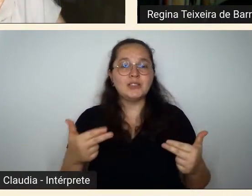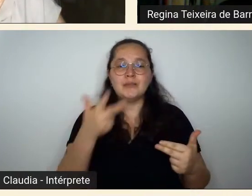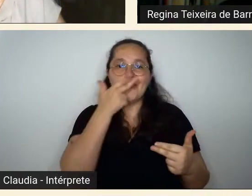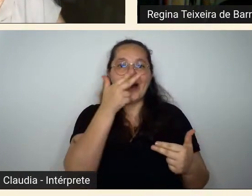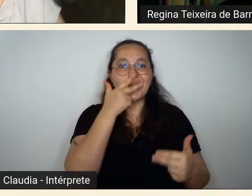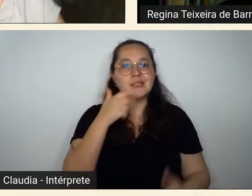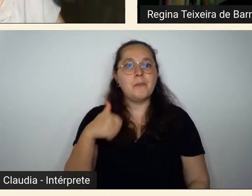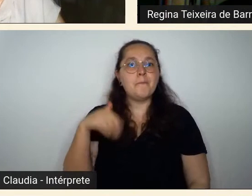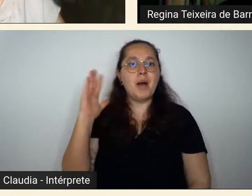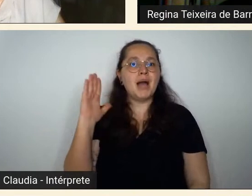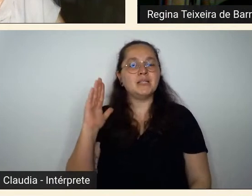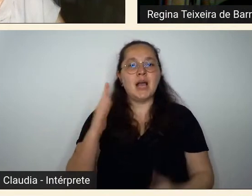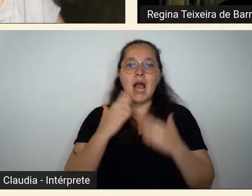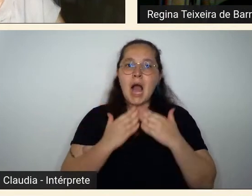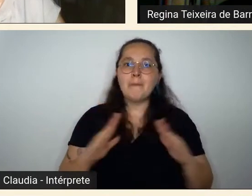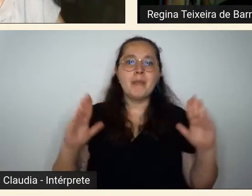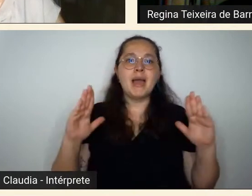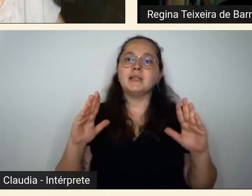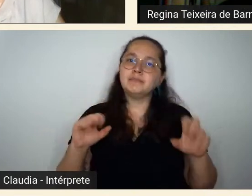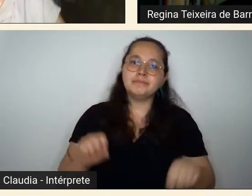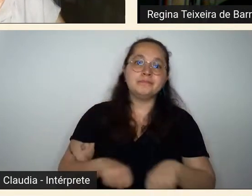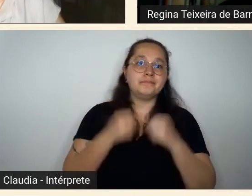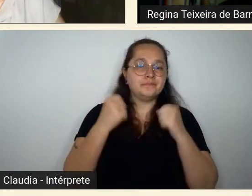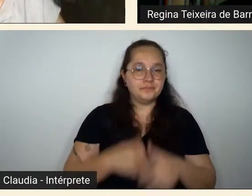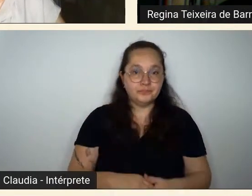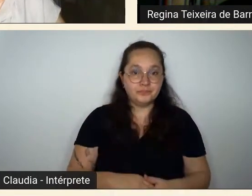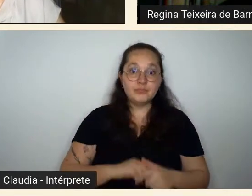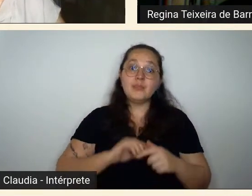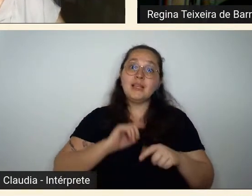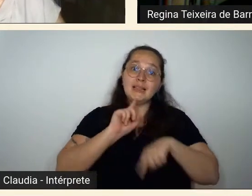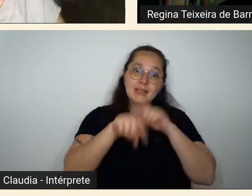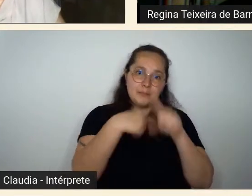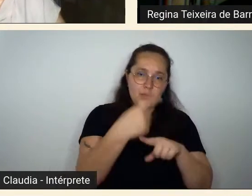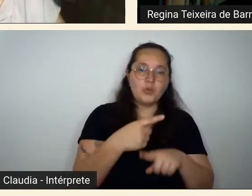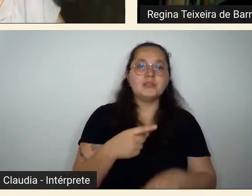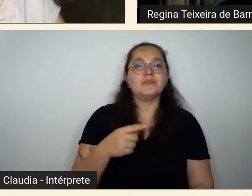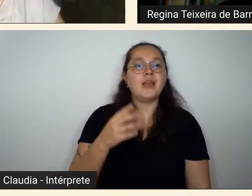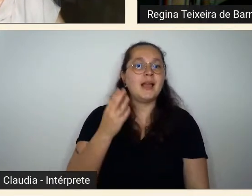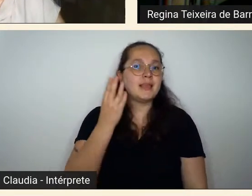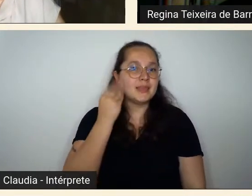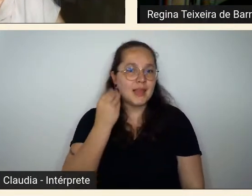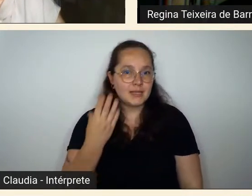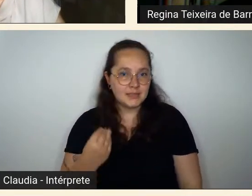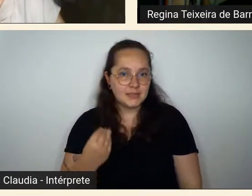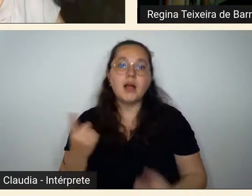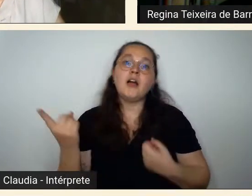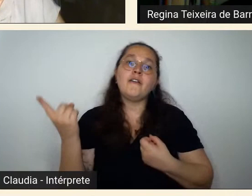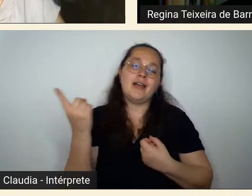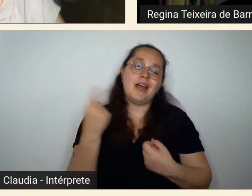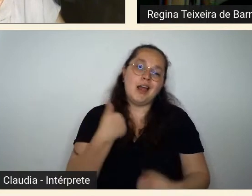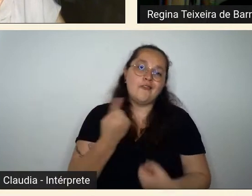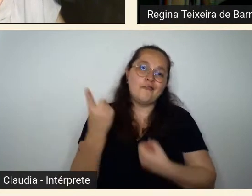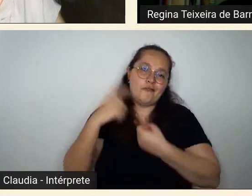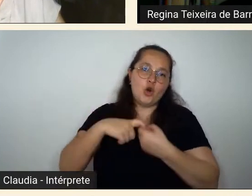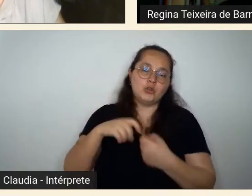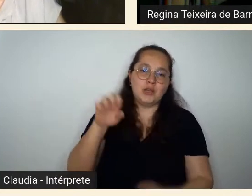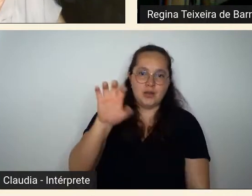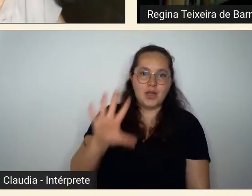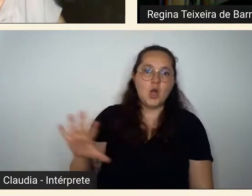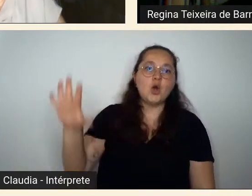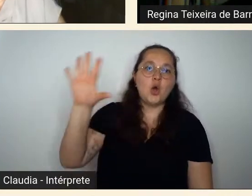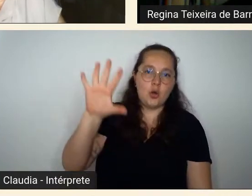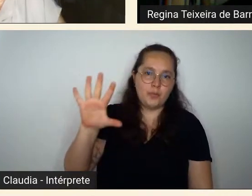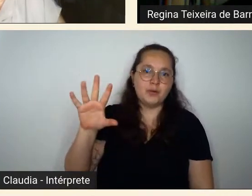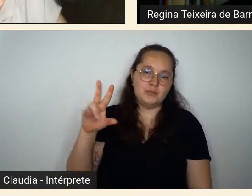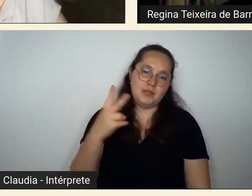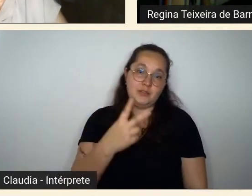depois quando Tarsila volta para a Europa em 1923 havia lógico Manitta Malfatti que foi marcante